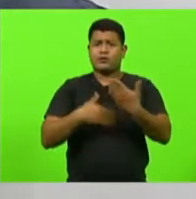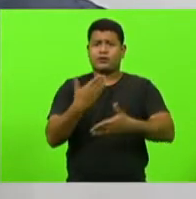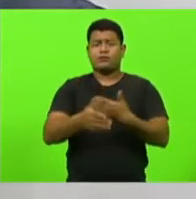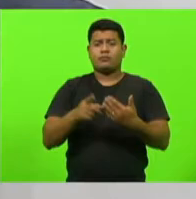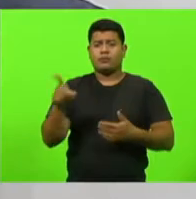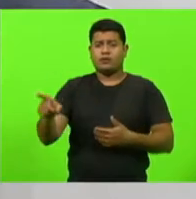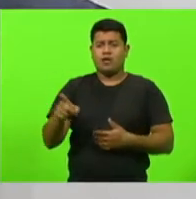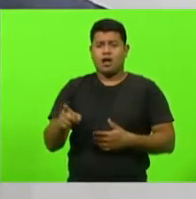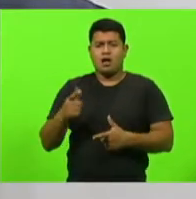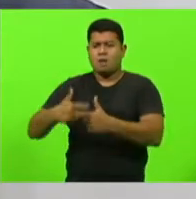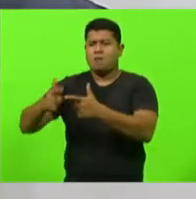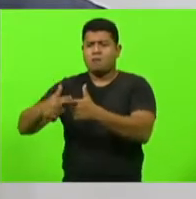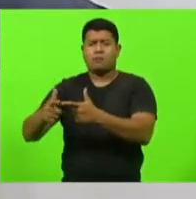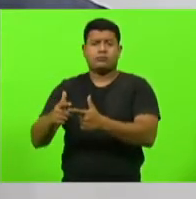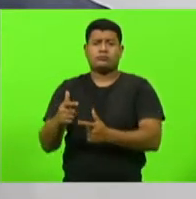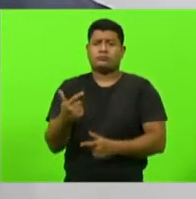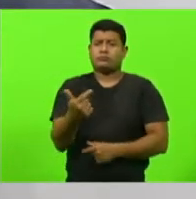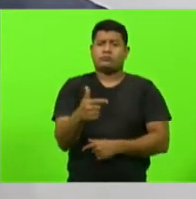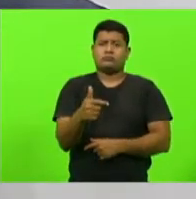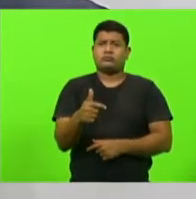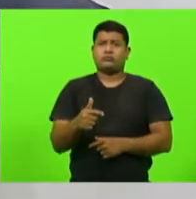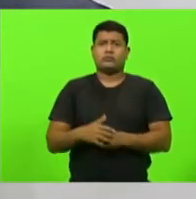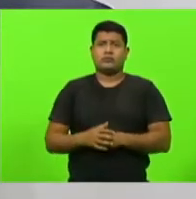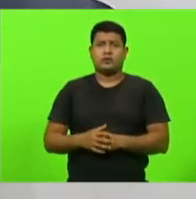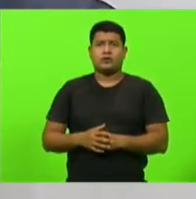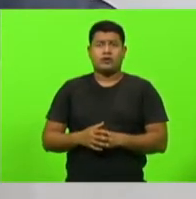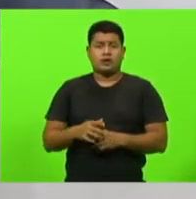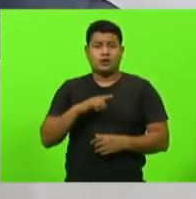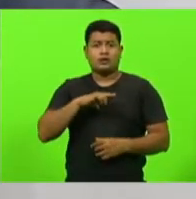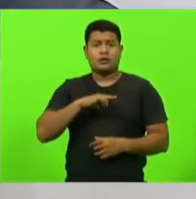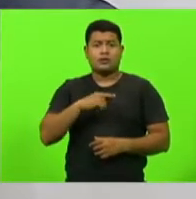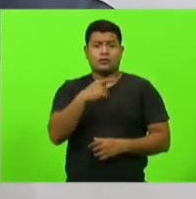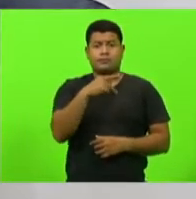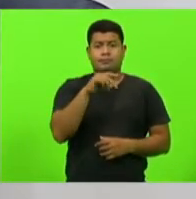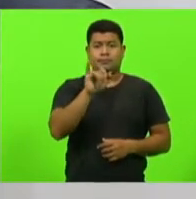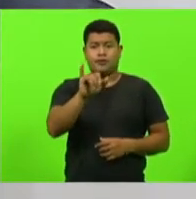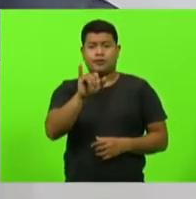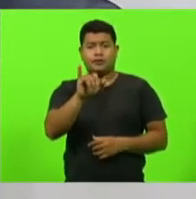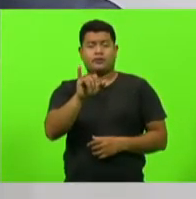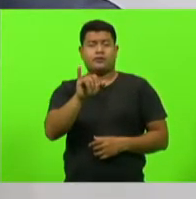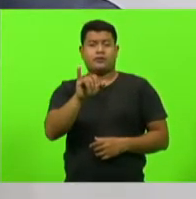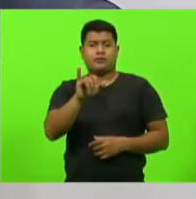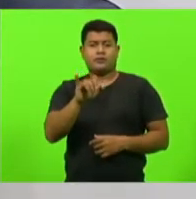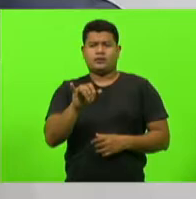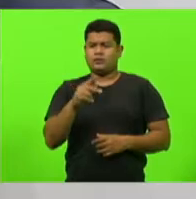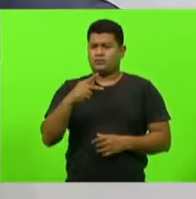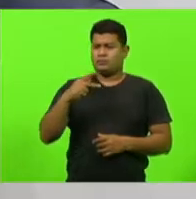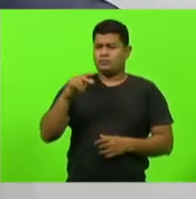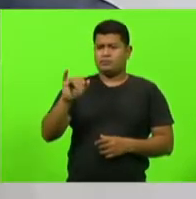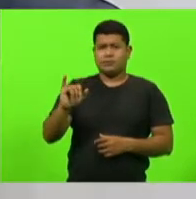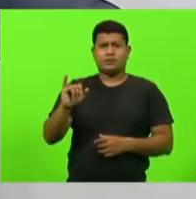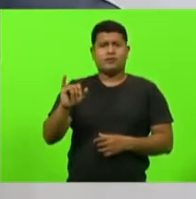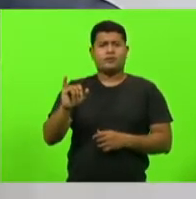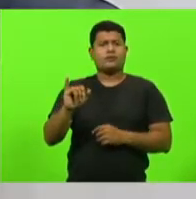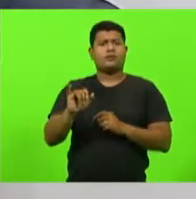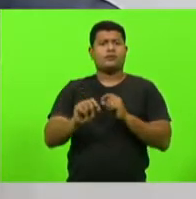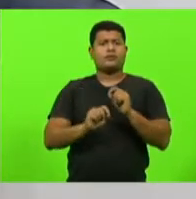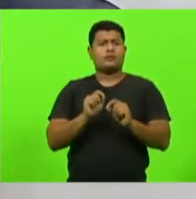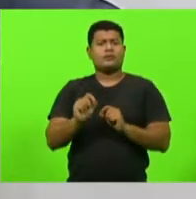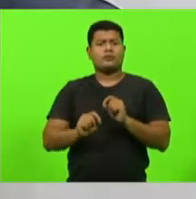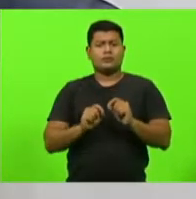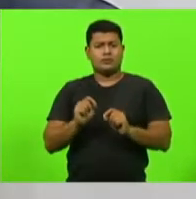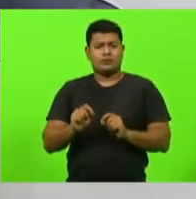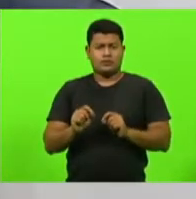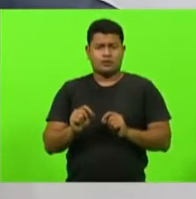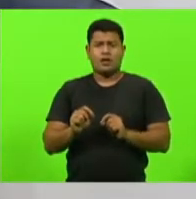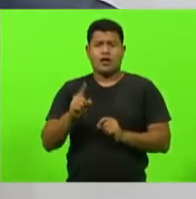PIA, pelo plano individual de atendimento, você não, você não vai. Já cansei de atender